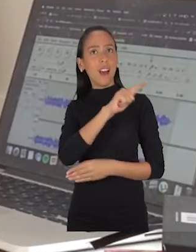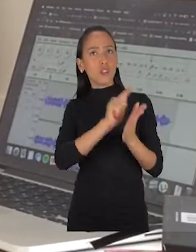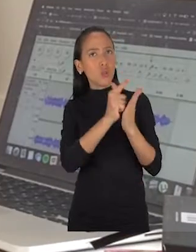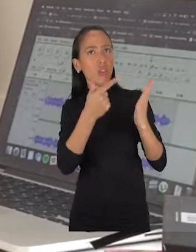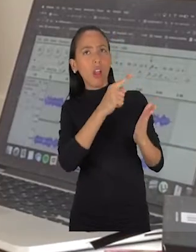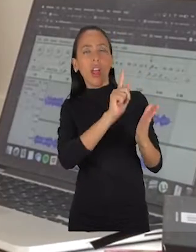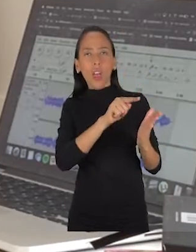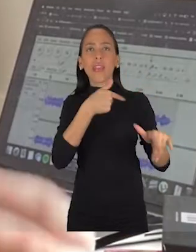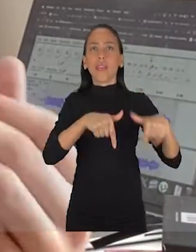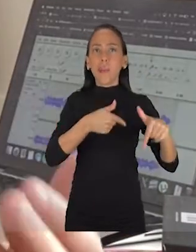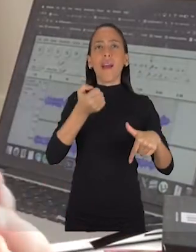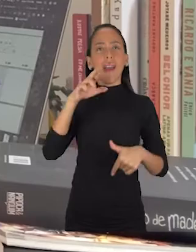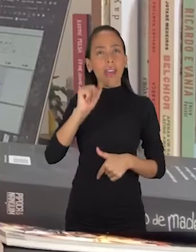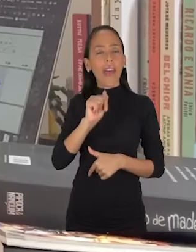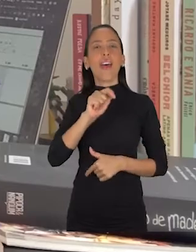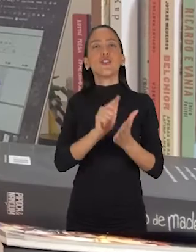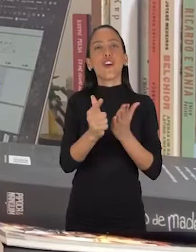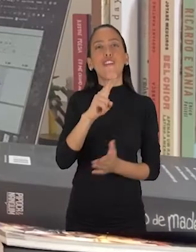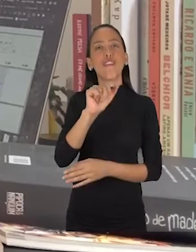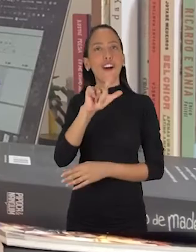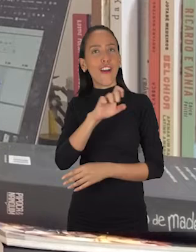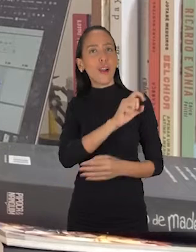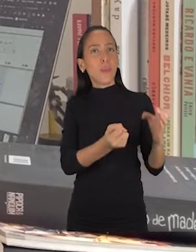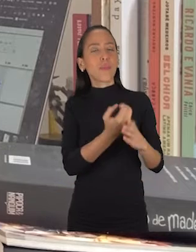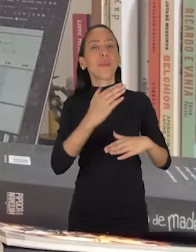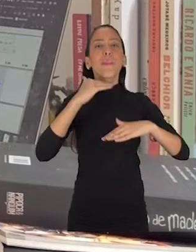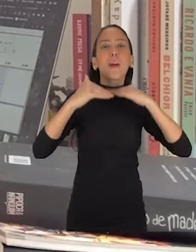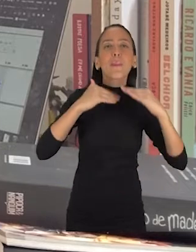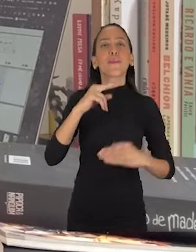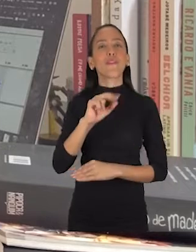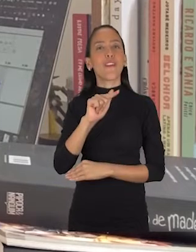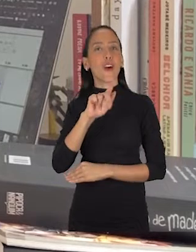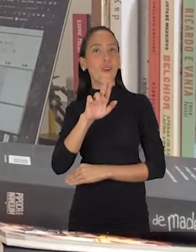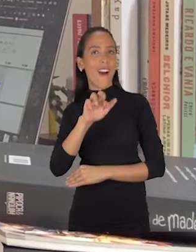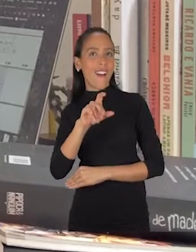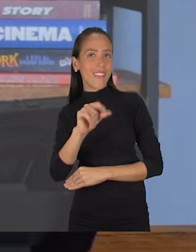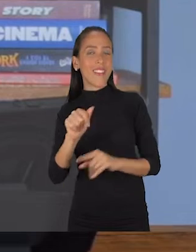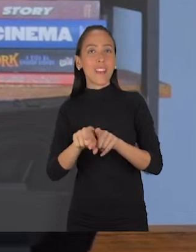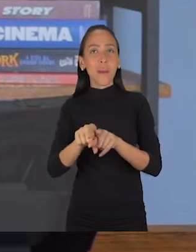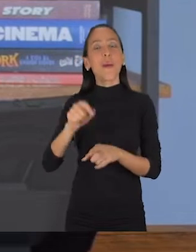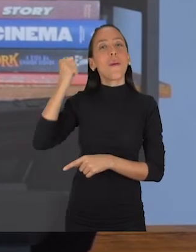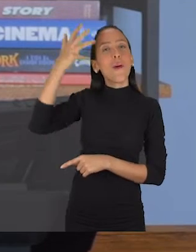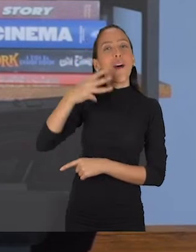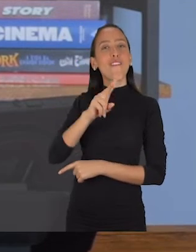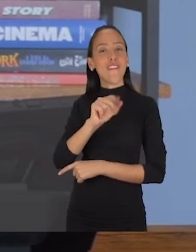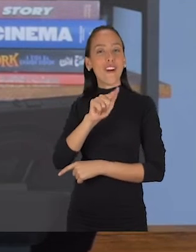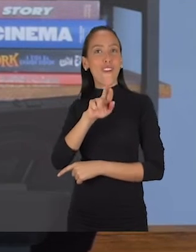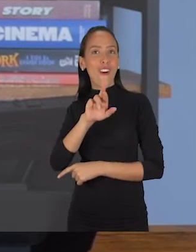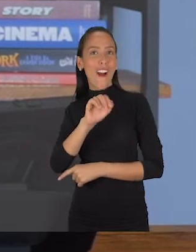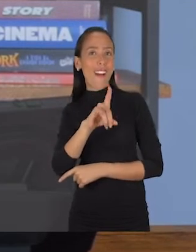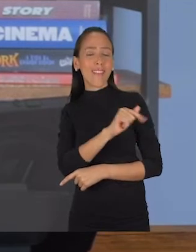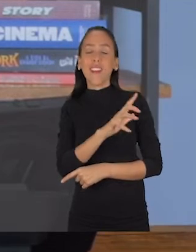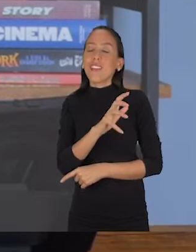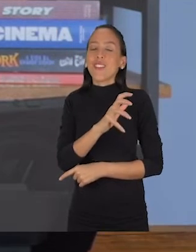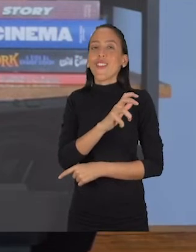setorista de cultura do jornal O Vale, produziu os programas Papo Vanguarda e Madrugada Vanguarda da Rede Vanguarda e é apaixonado